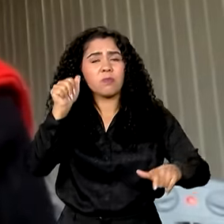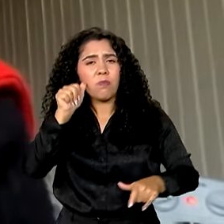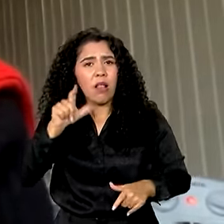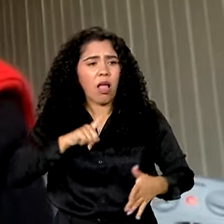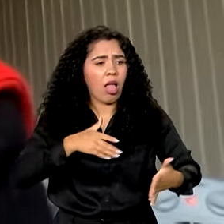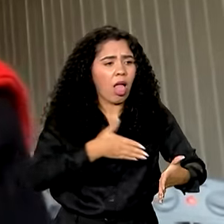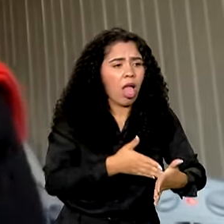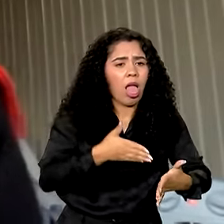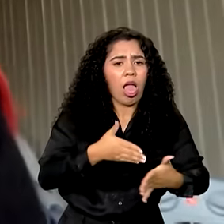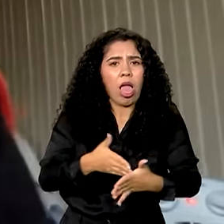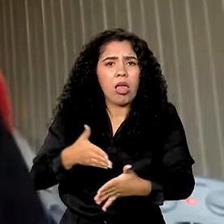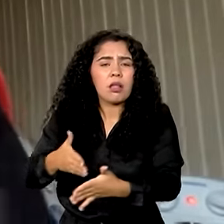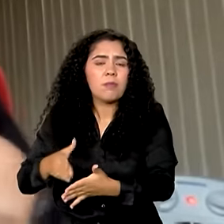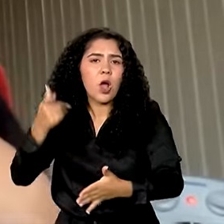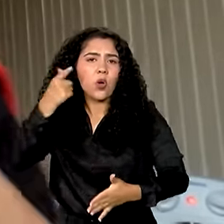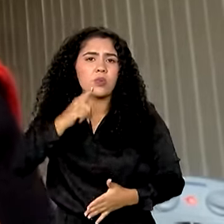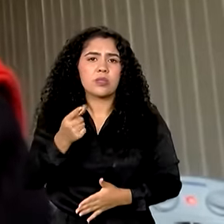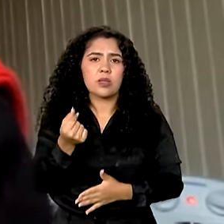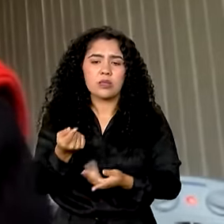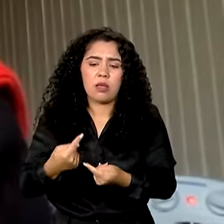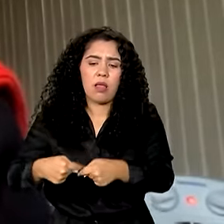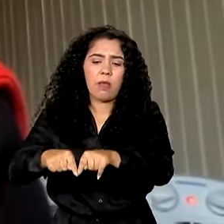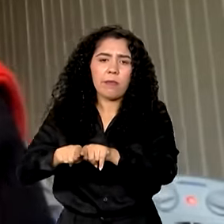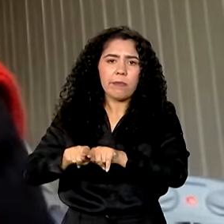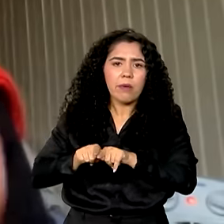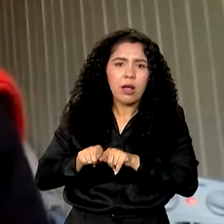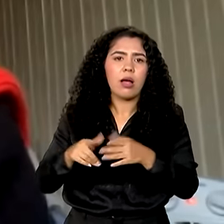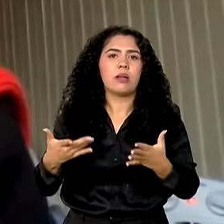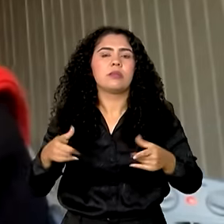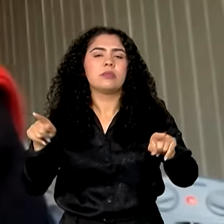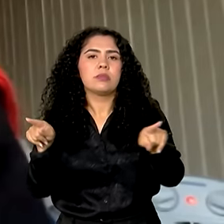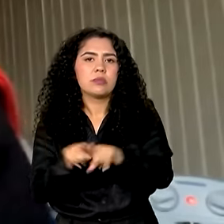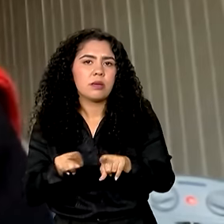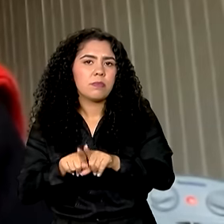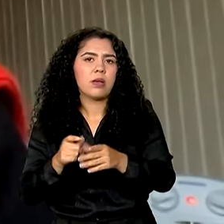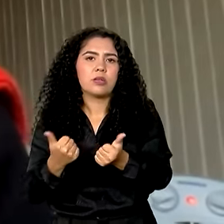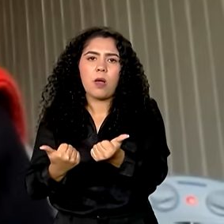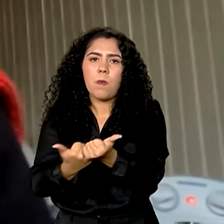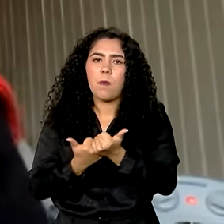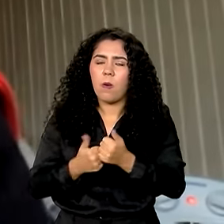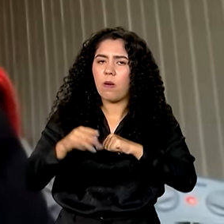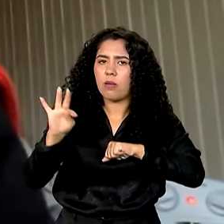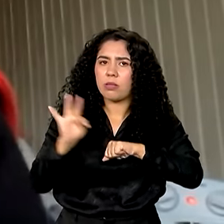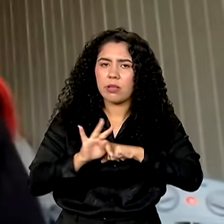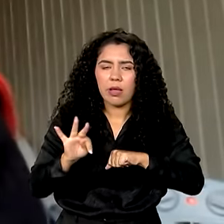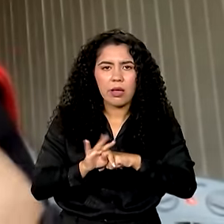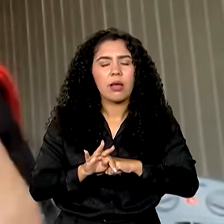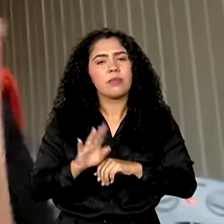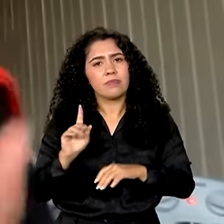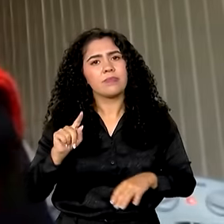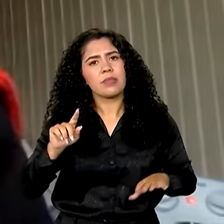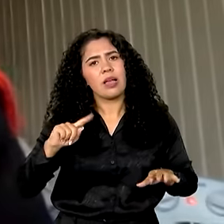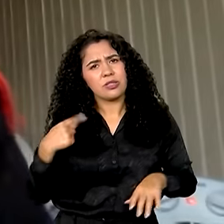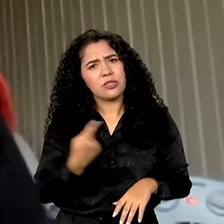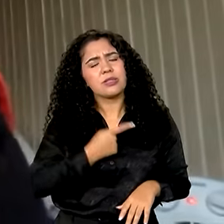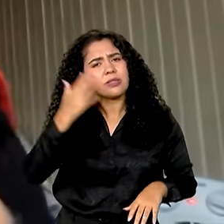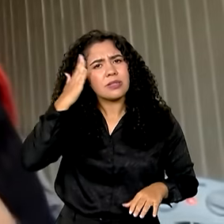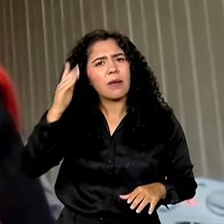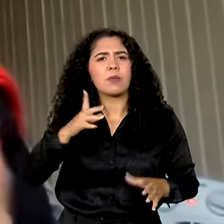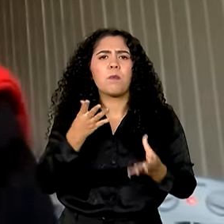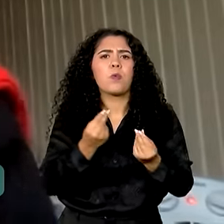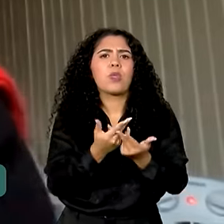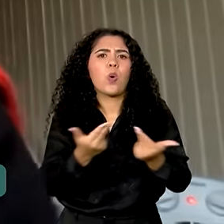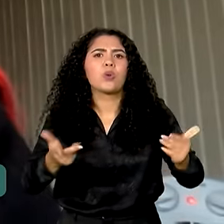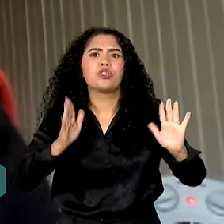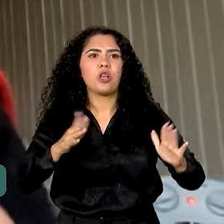limitação de acesso a crédito, de acesso a assistência técnica, né? Apesar de que a gente sabe que muita coisa já evoluiu,